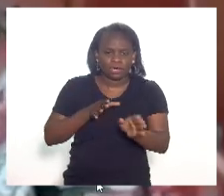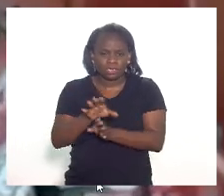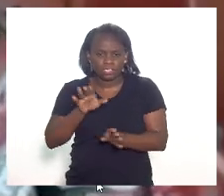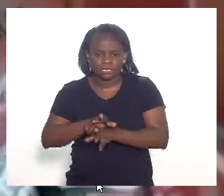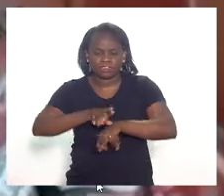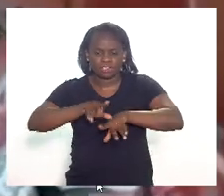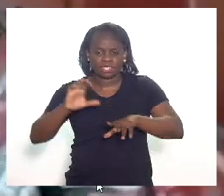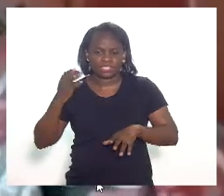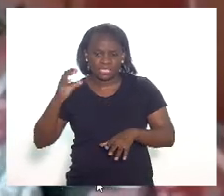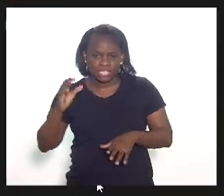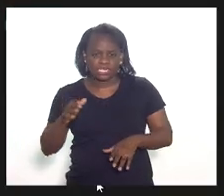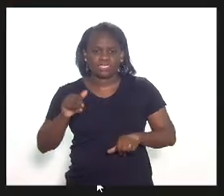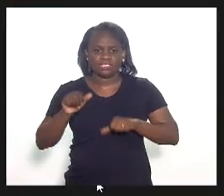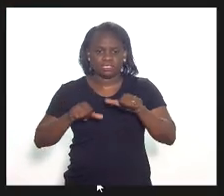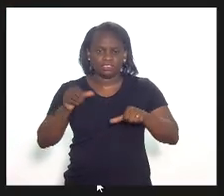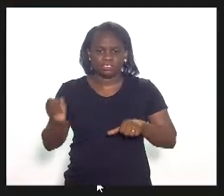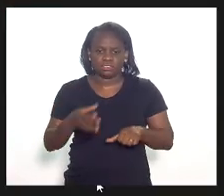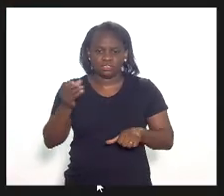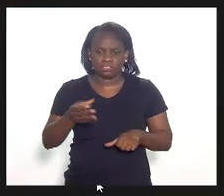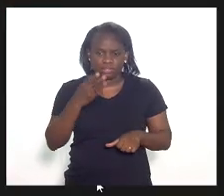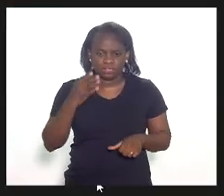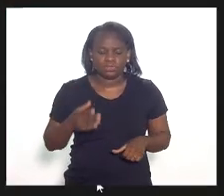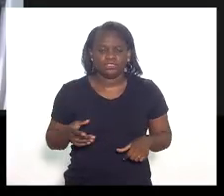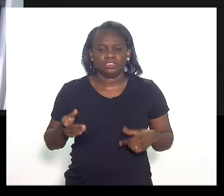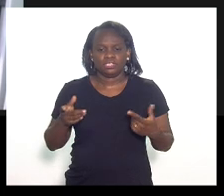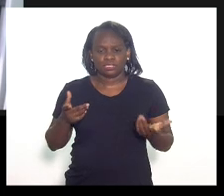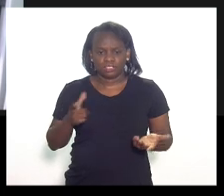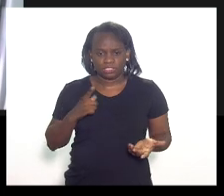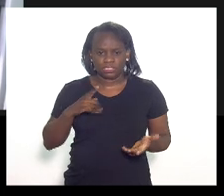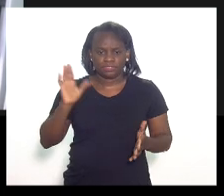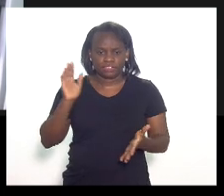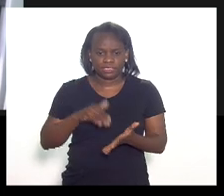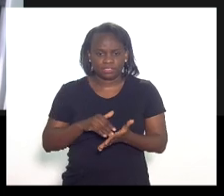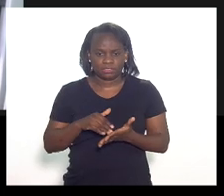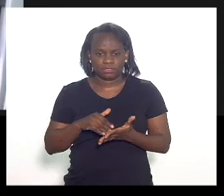atualizadas. Posso continuar proferindo o parecer, presidente?